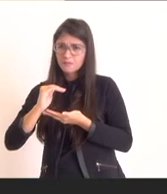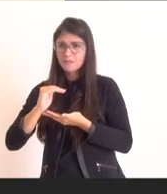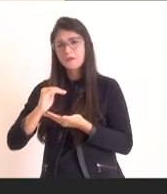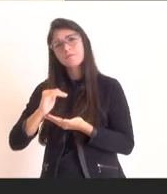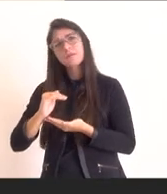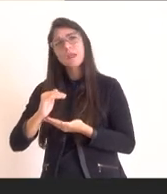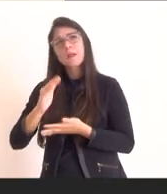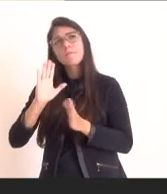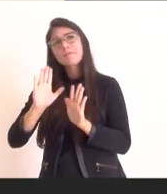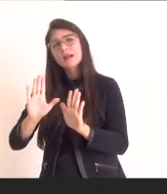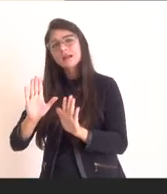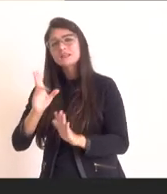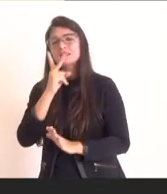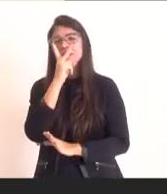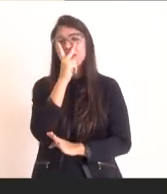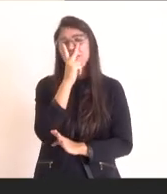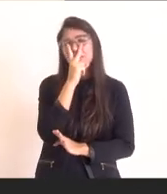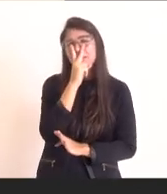com que, de fato,